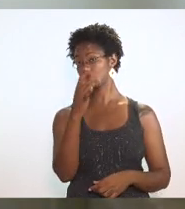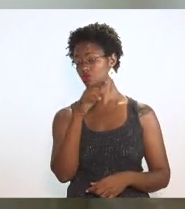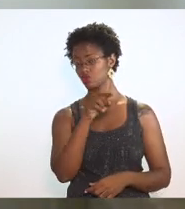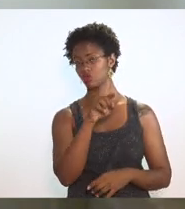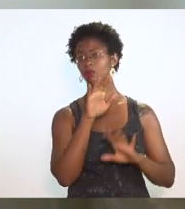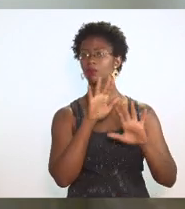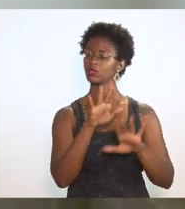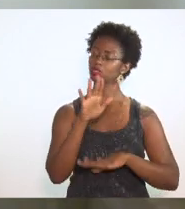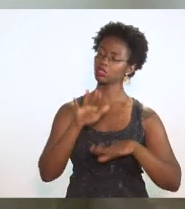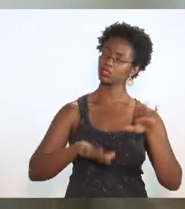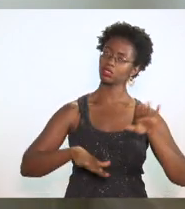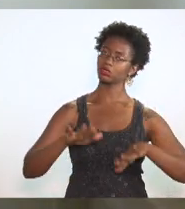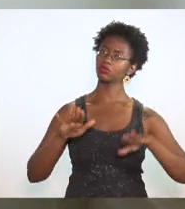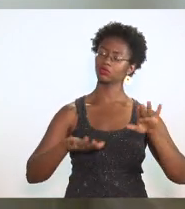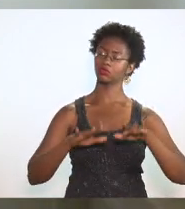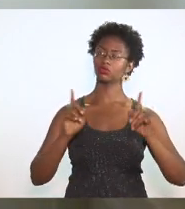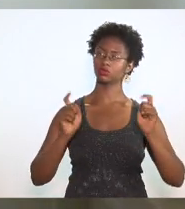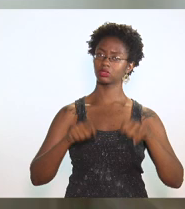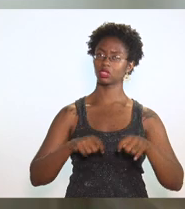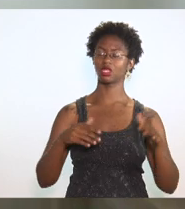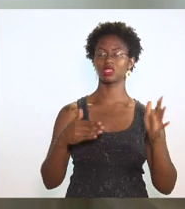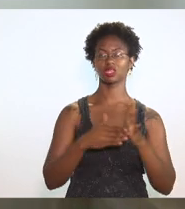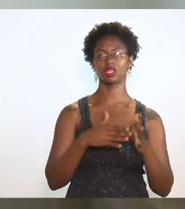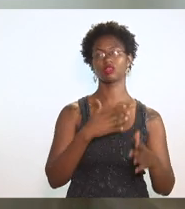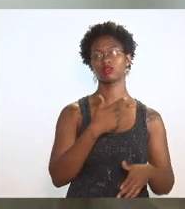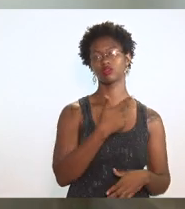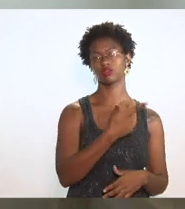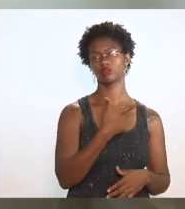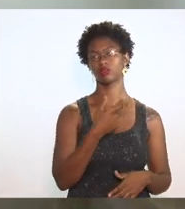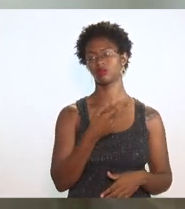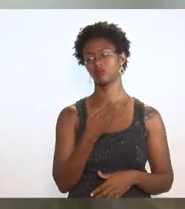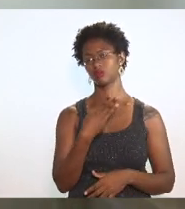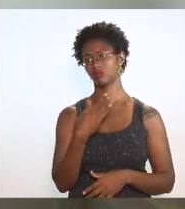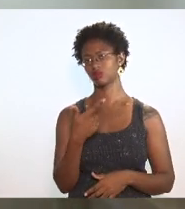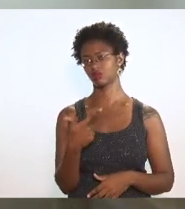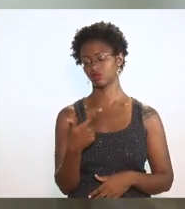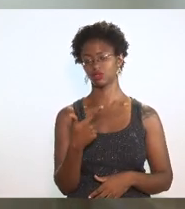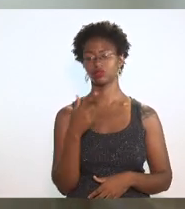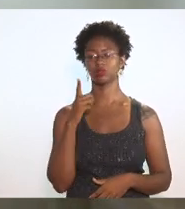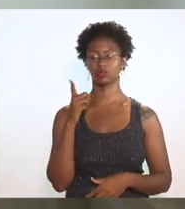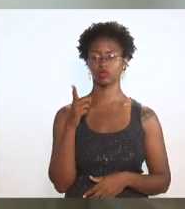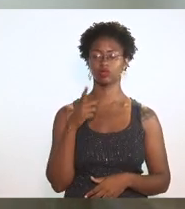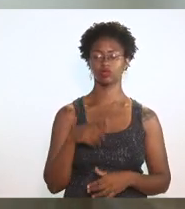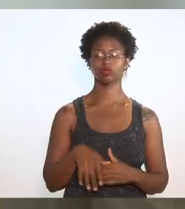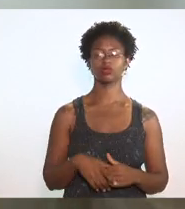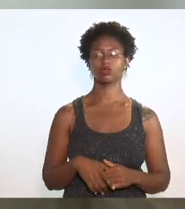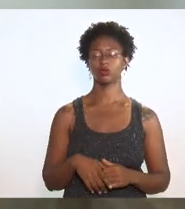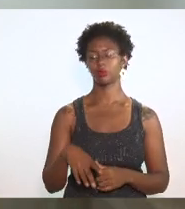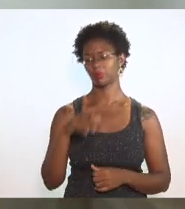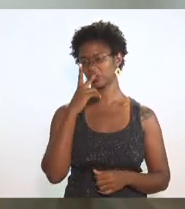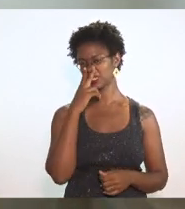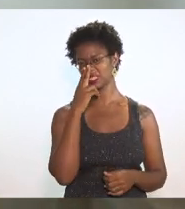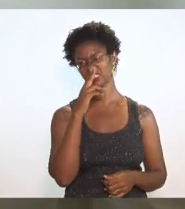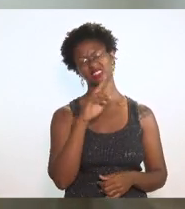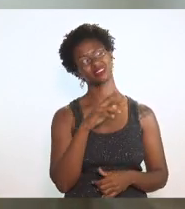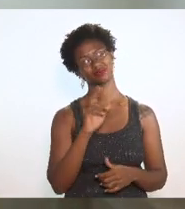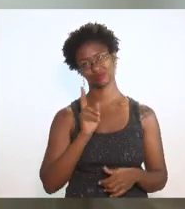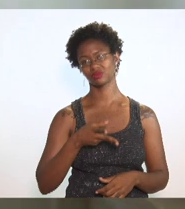possivelmente, até 2032, eles serão negativos.